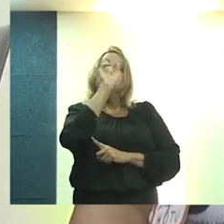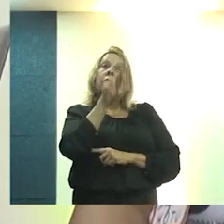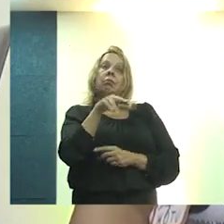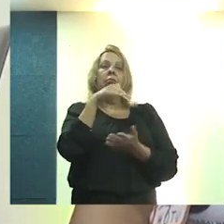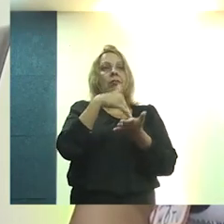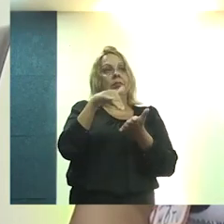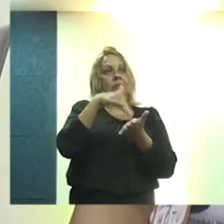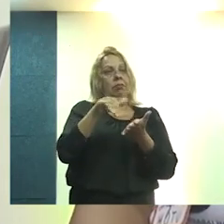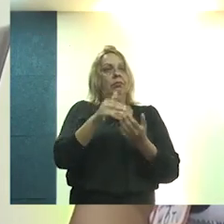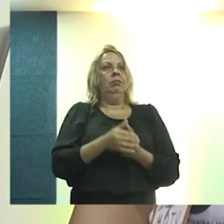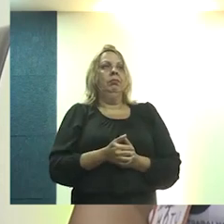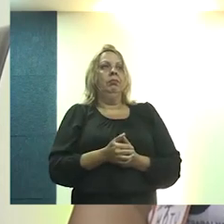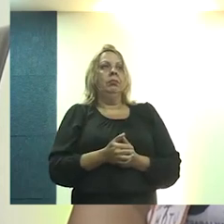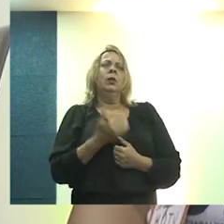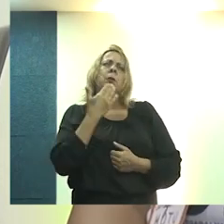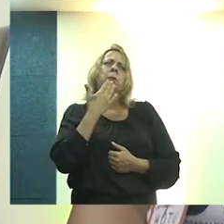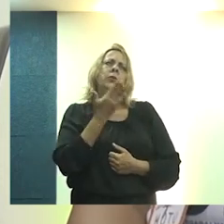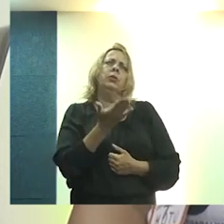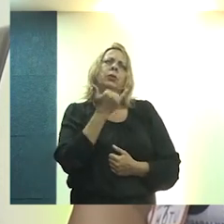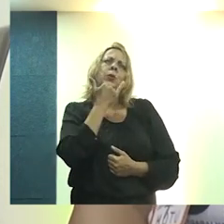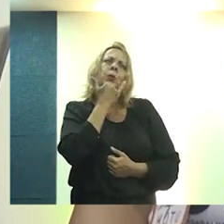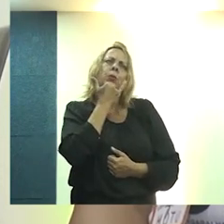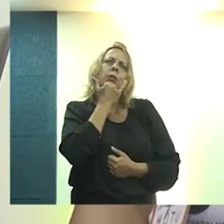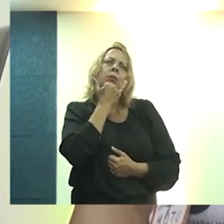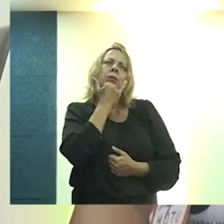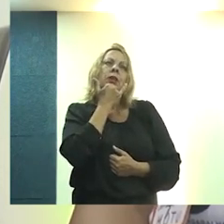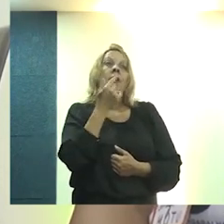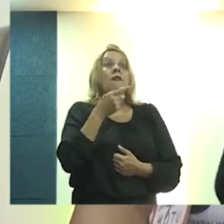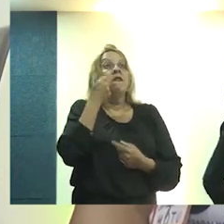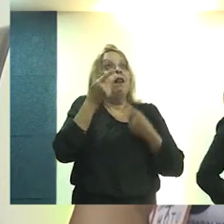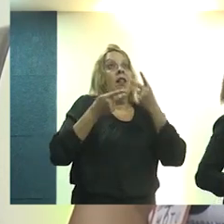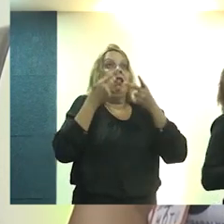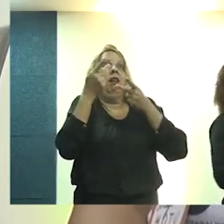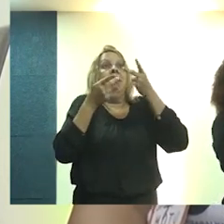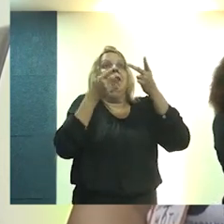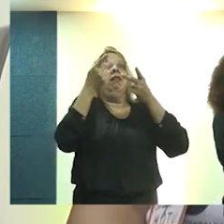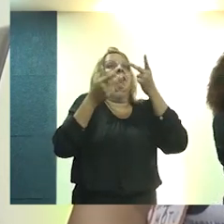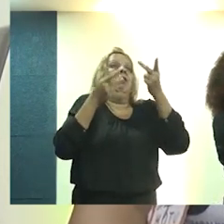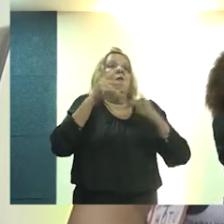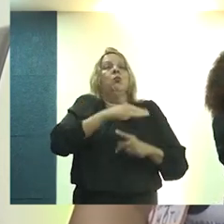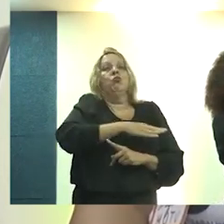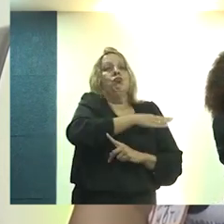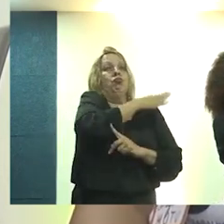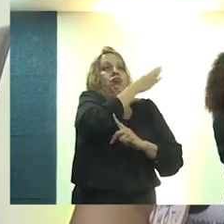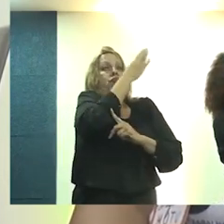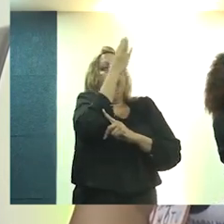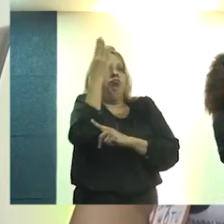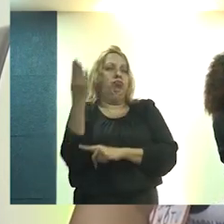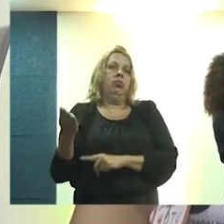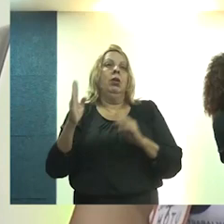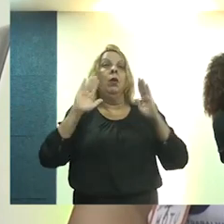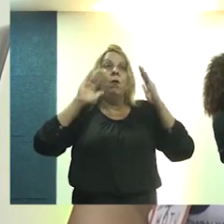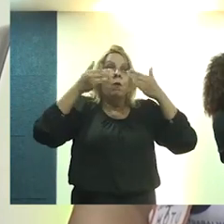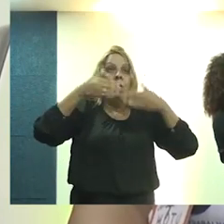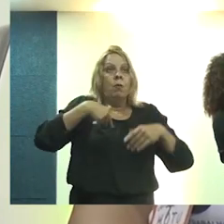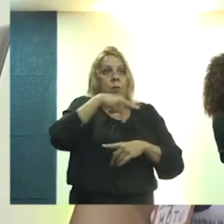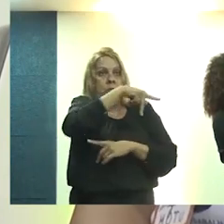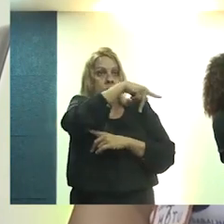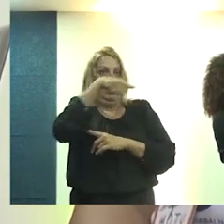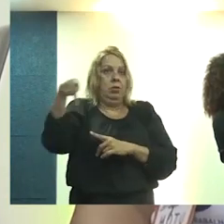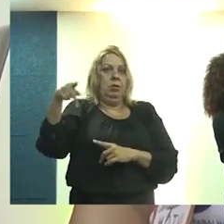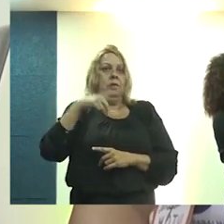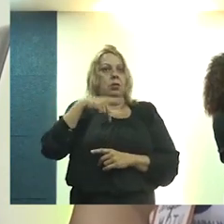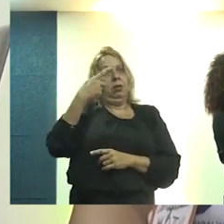secretário. Gente, eu vou pedir desculpa, porque eu falei o dia todo no Fórum de Presidentes, que a gente também está com o evento do